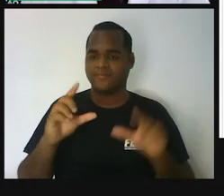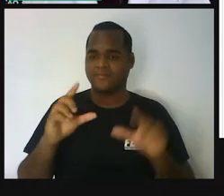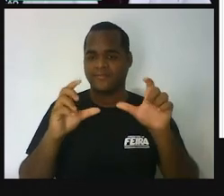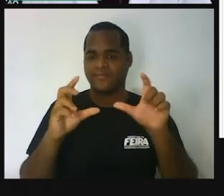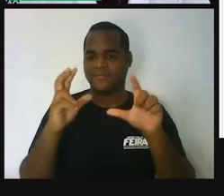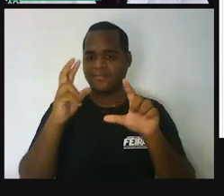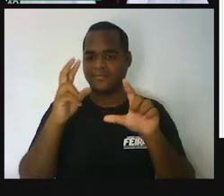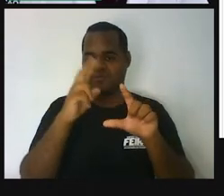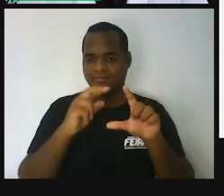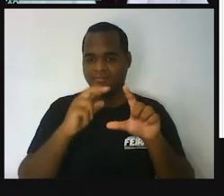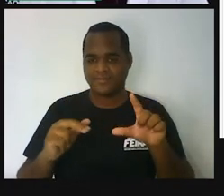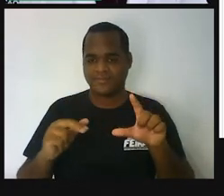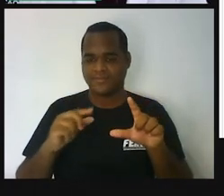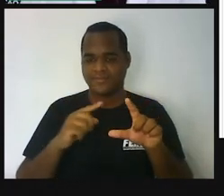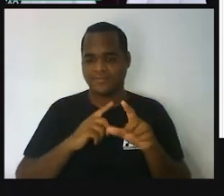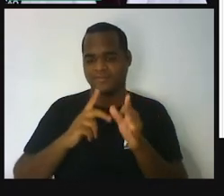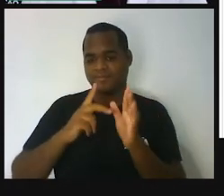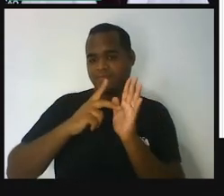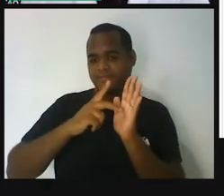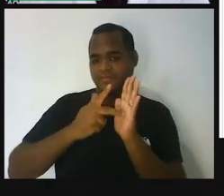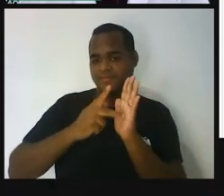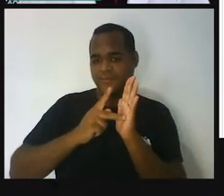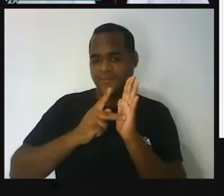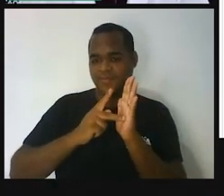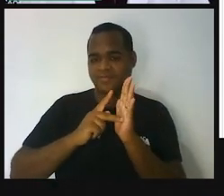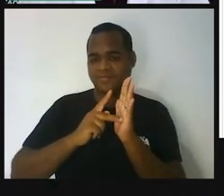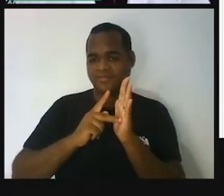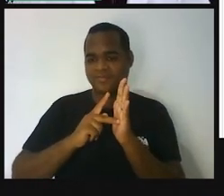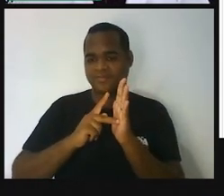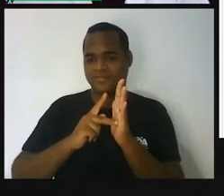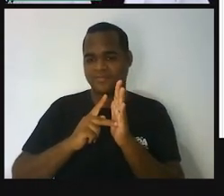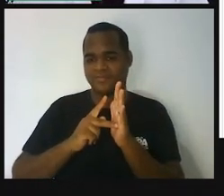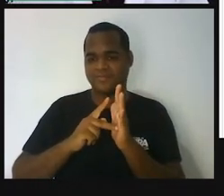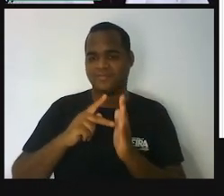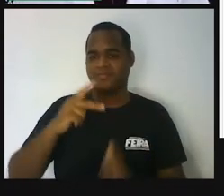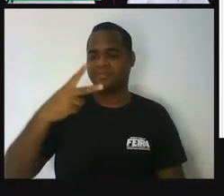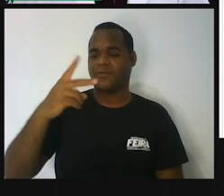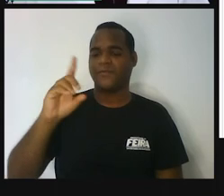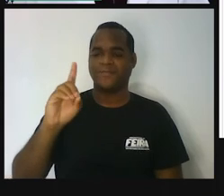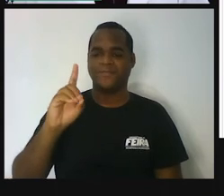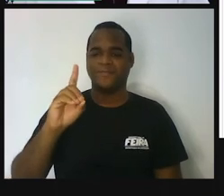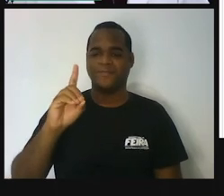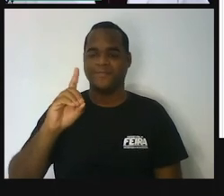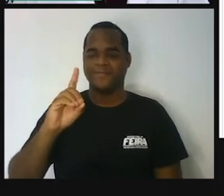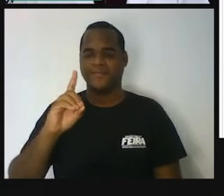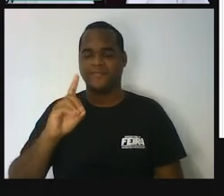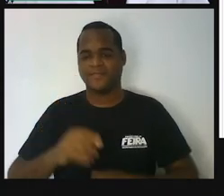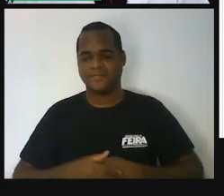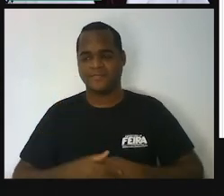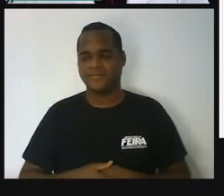geométricas bidimensionais.